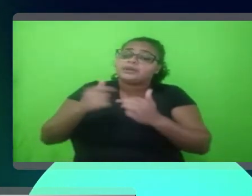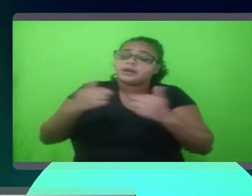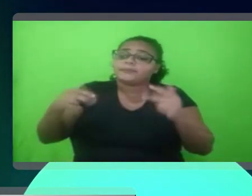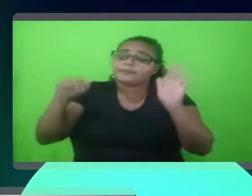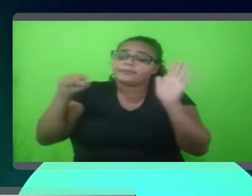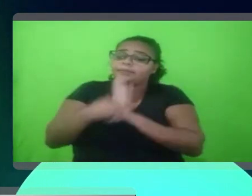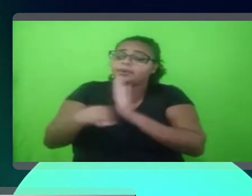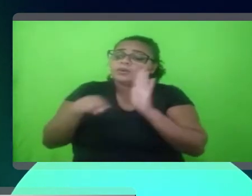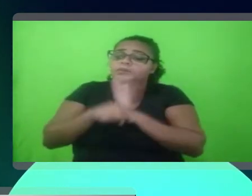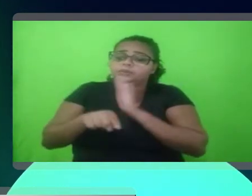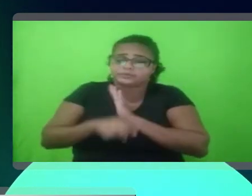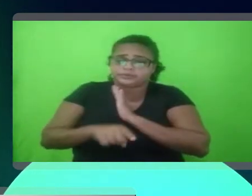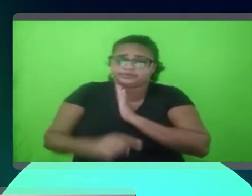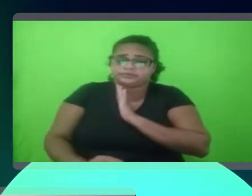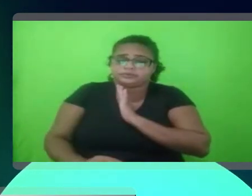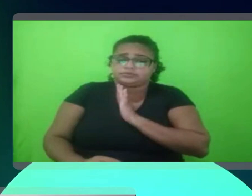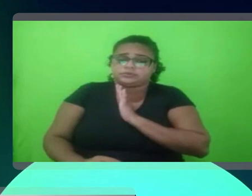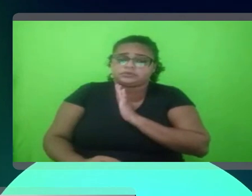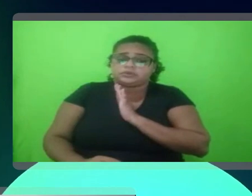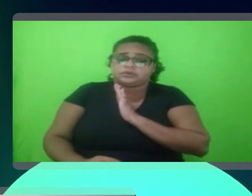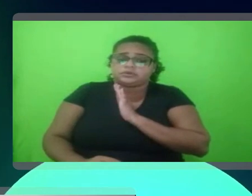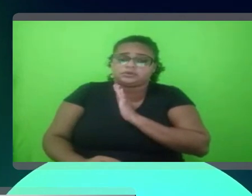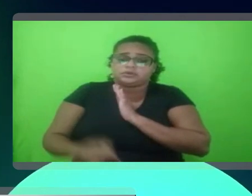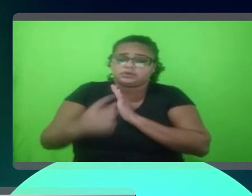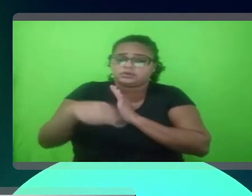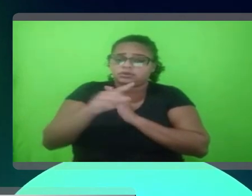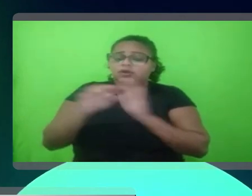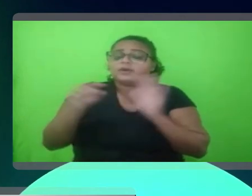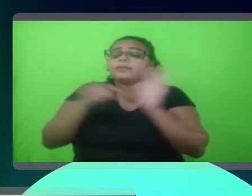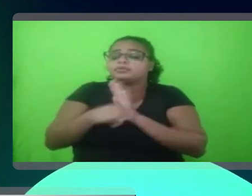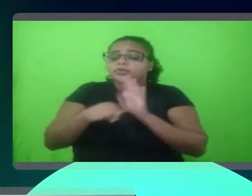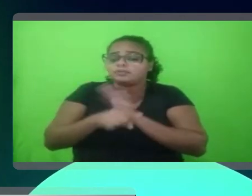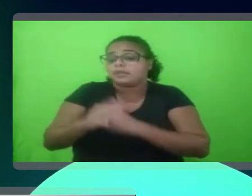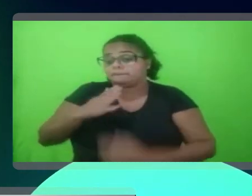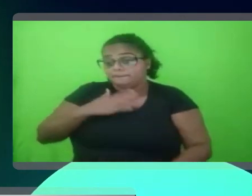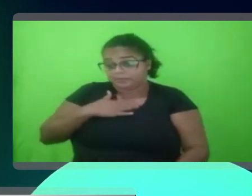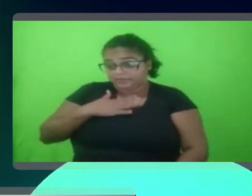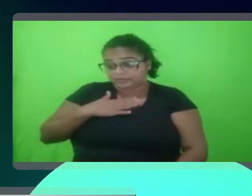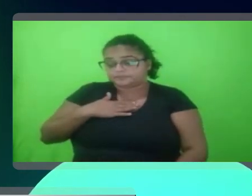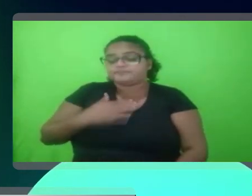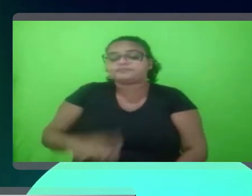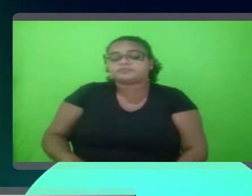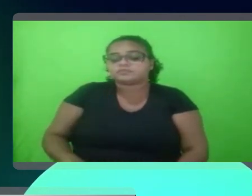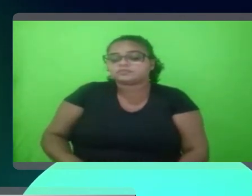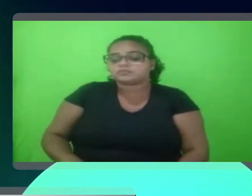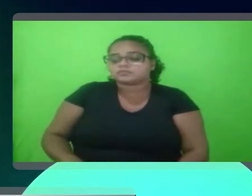pergunta, é inclusive uma pergunta minha.